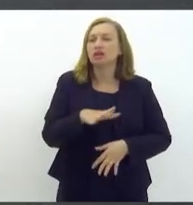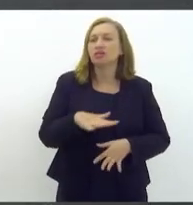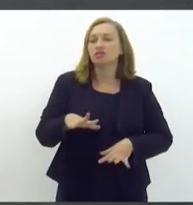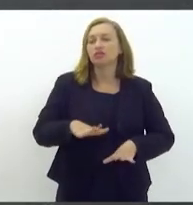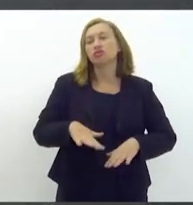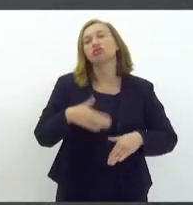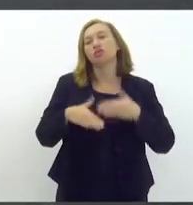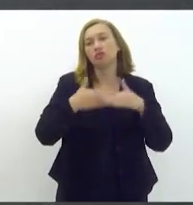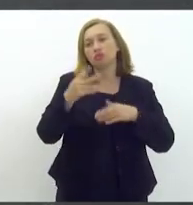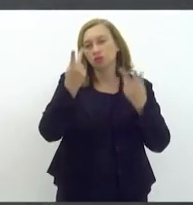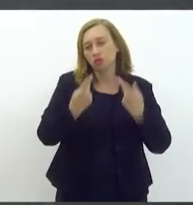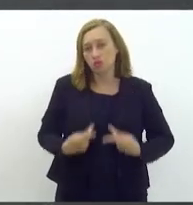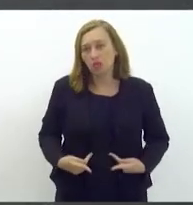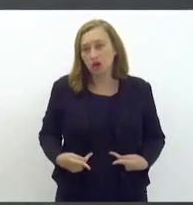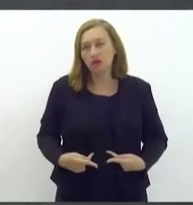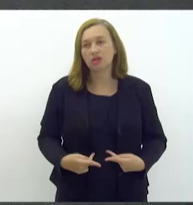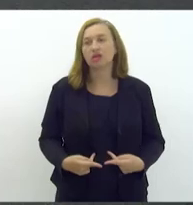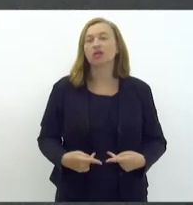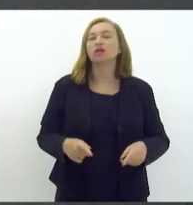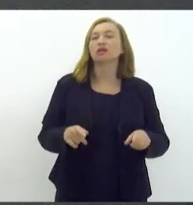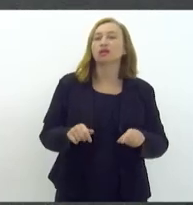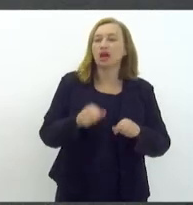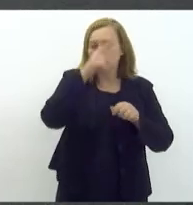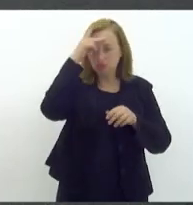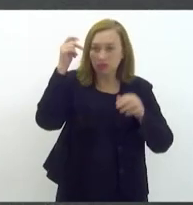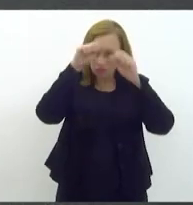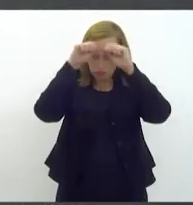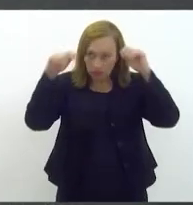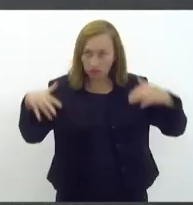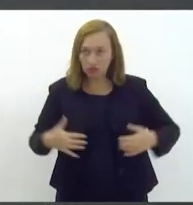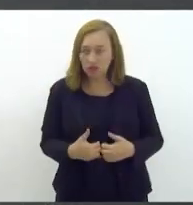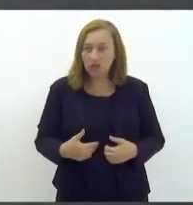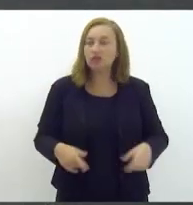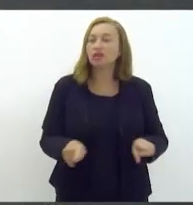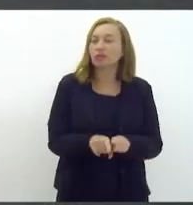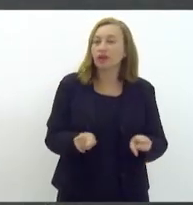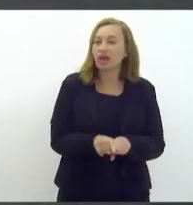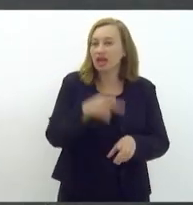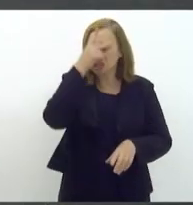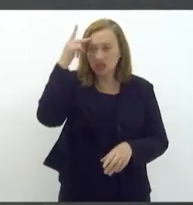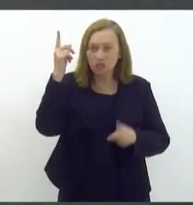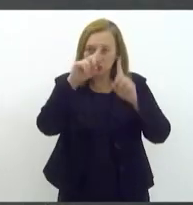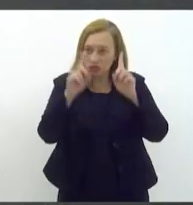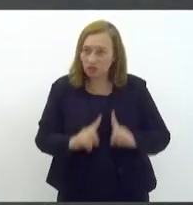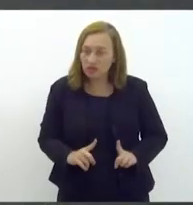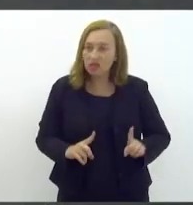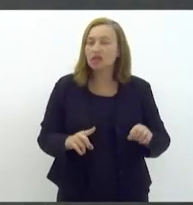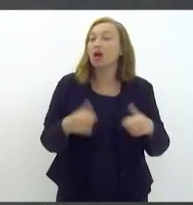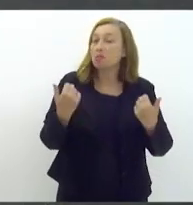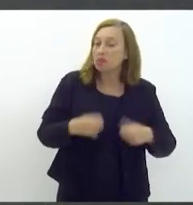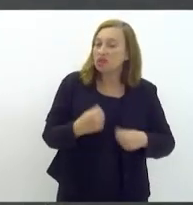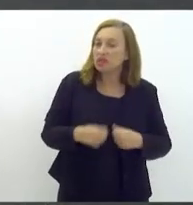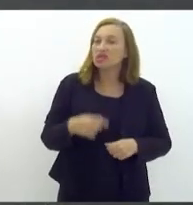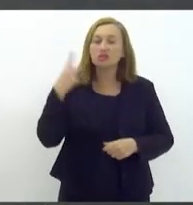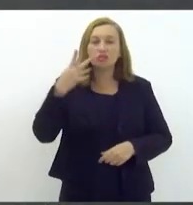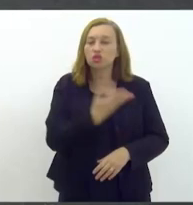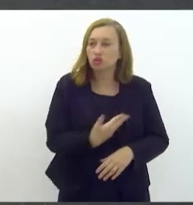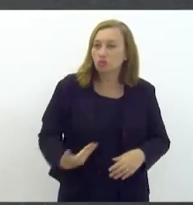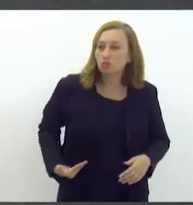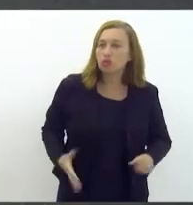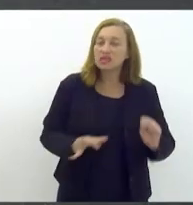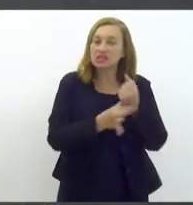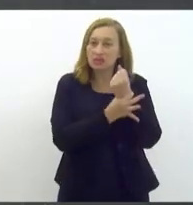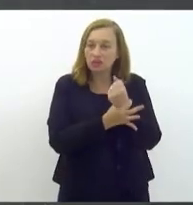humano às pessoas com transtorno do espectro autista, assim como as pessoas com deficiência, precisam de políticas públicas que